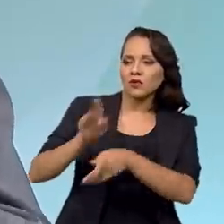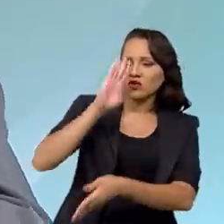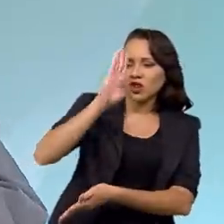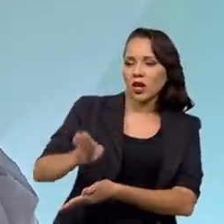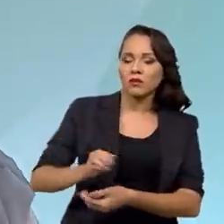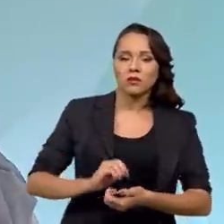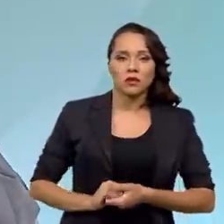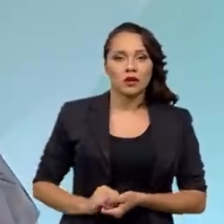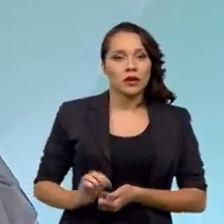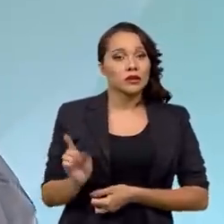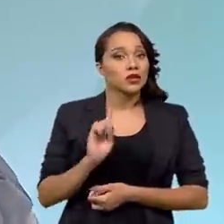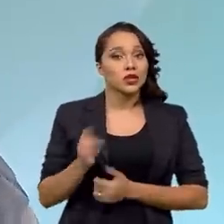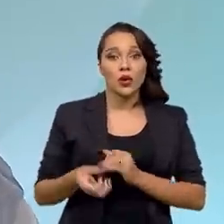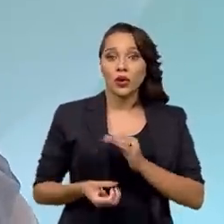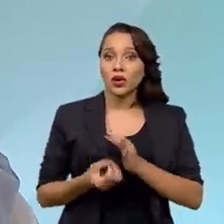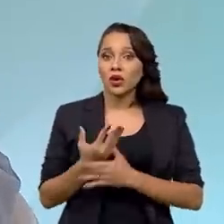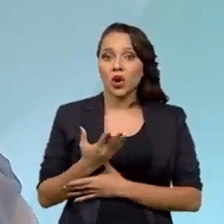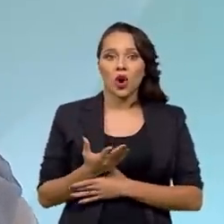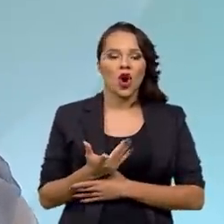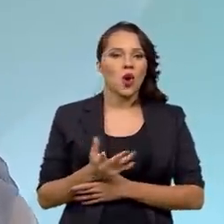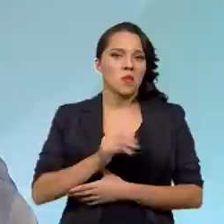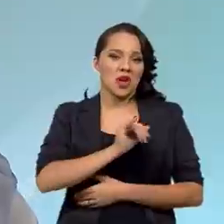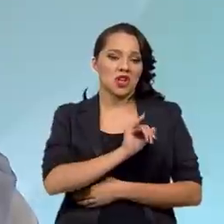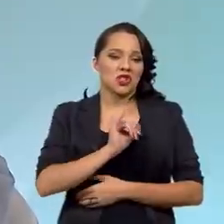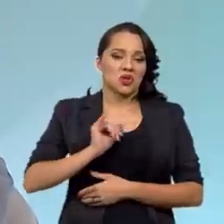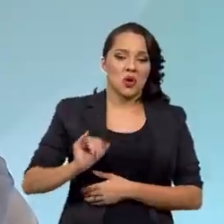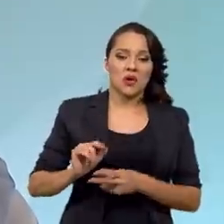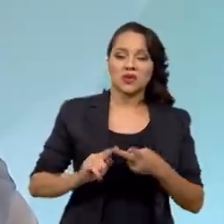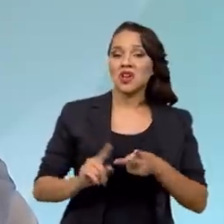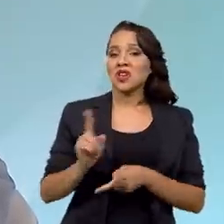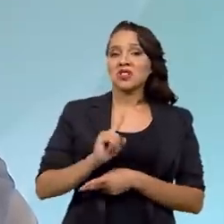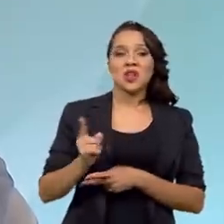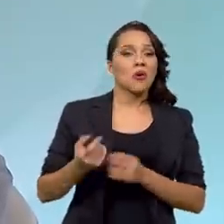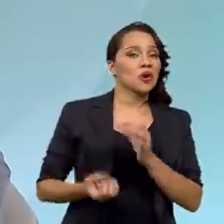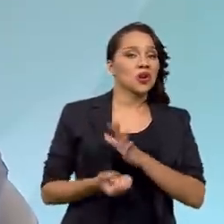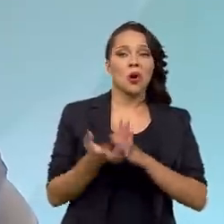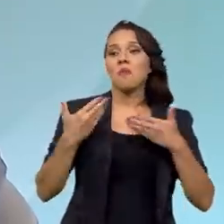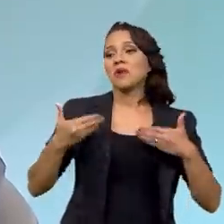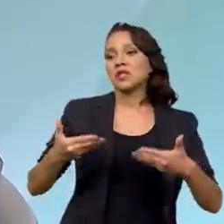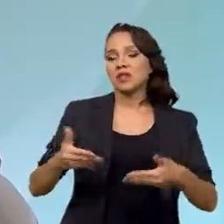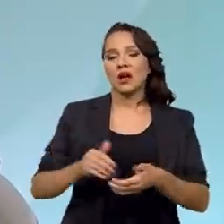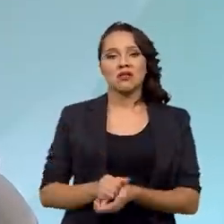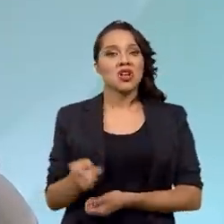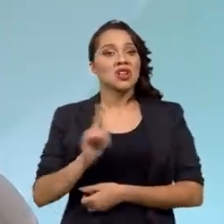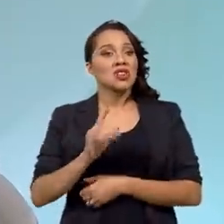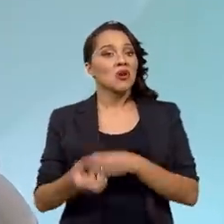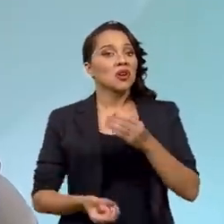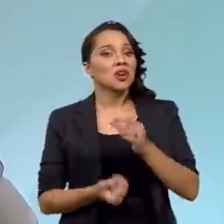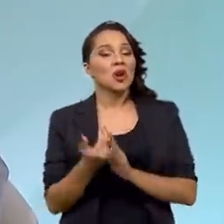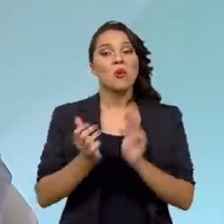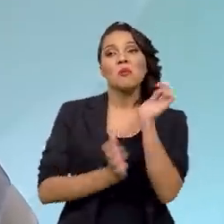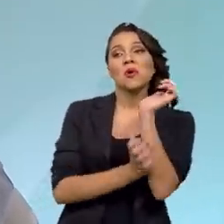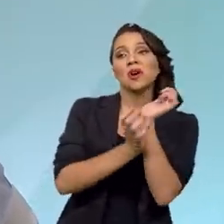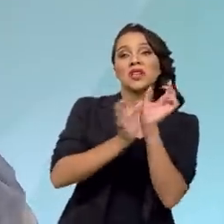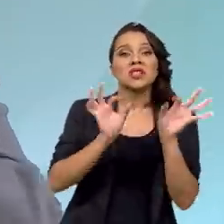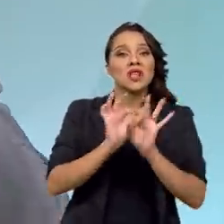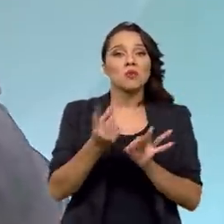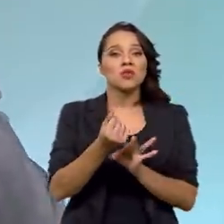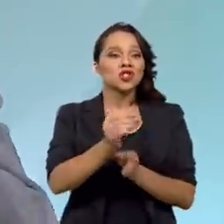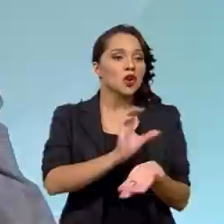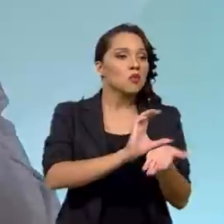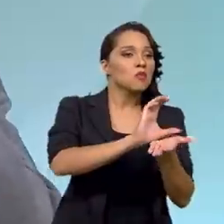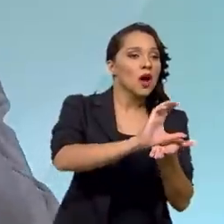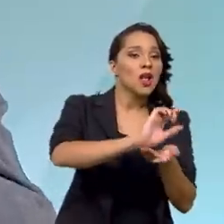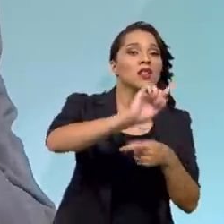Note que nós não criamos uma instituição, um ministério, nós não criamos nenhuma burocracia para passar o dinheiro. Nós